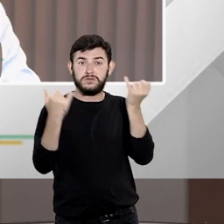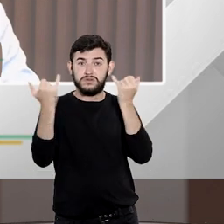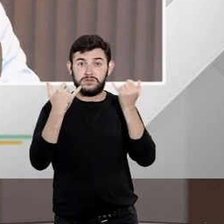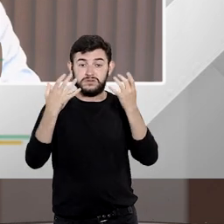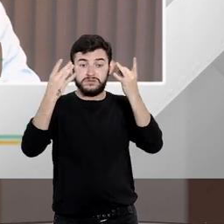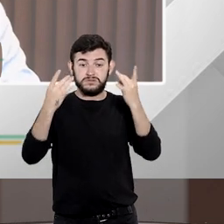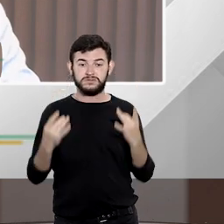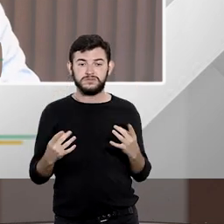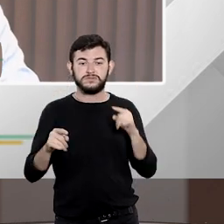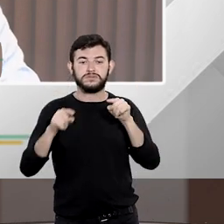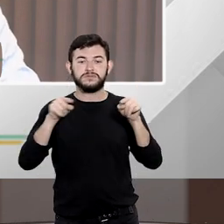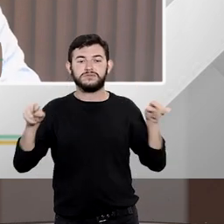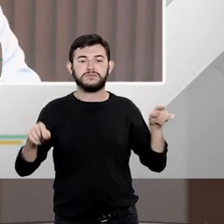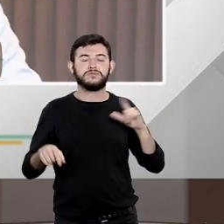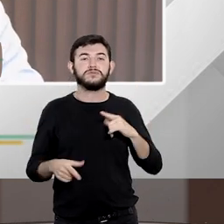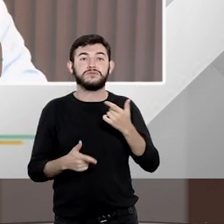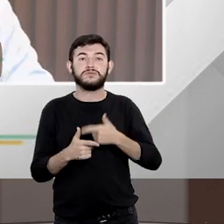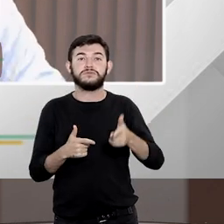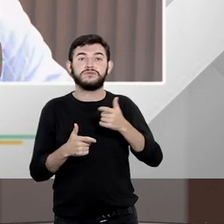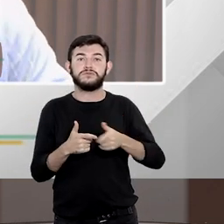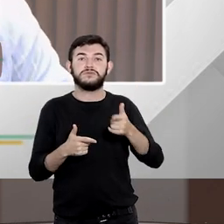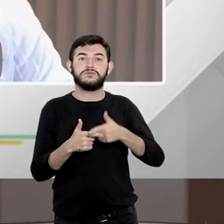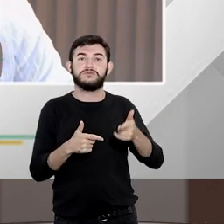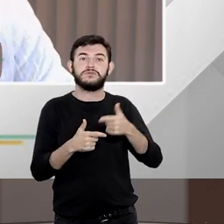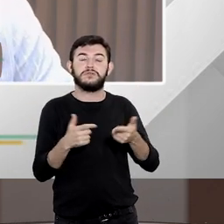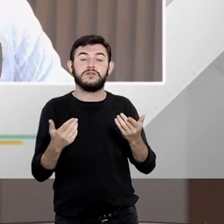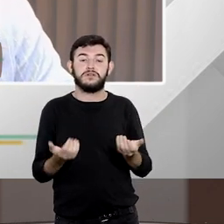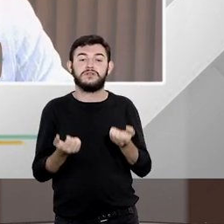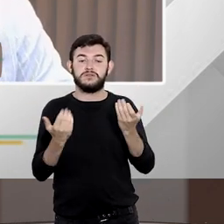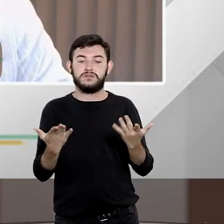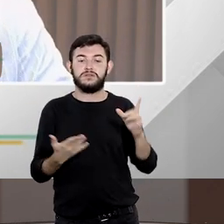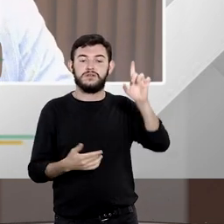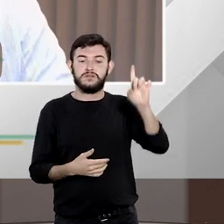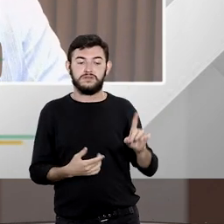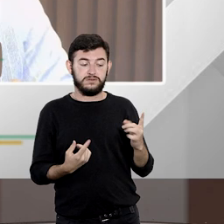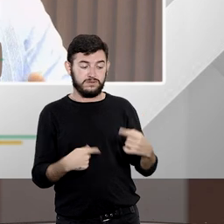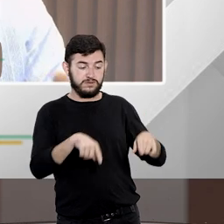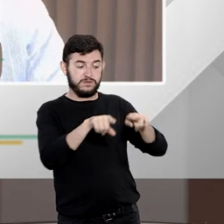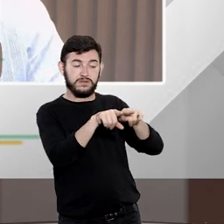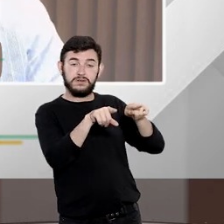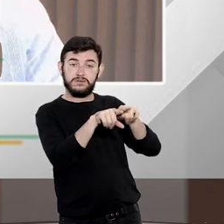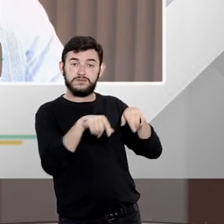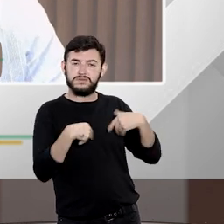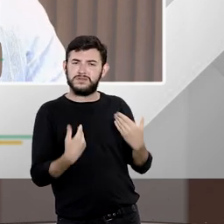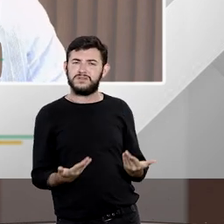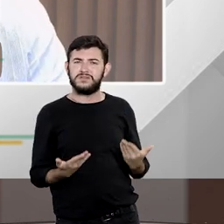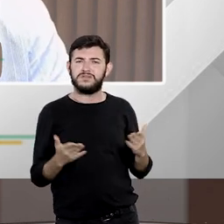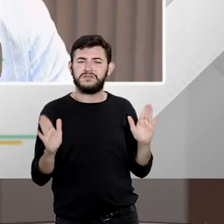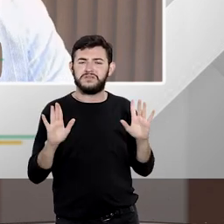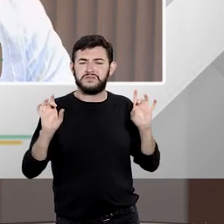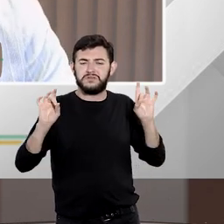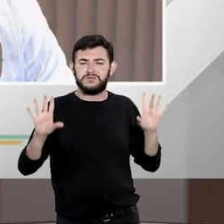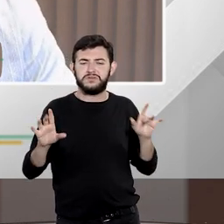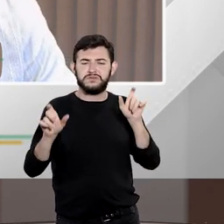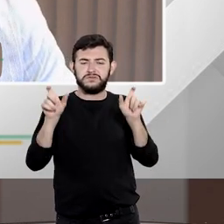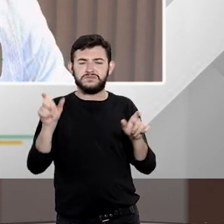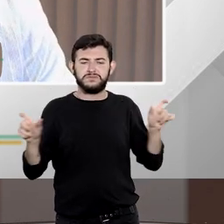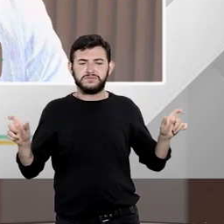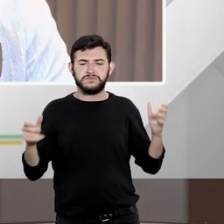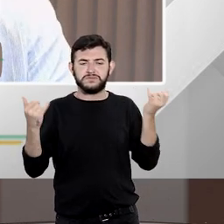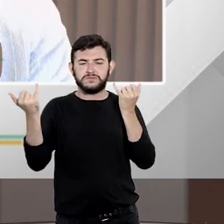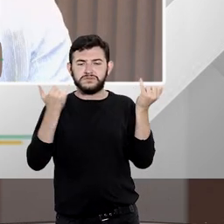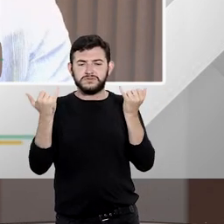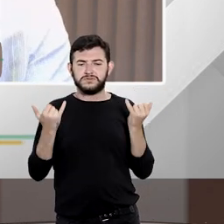você também tem um problema relacionado à entrega do direito então não é apenas para você ter acesso a sua